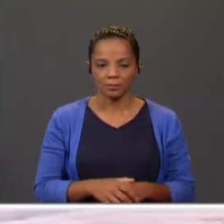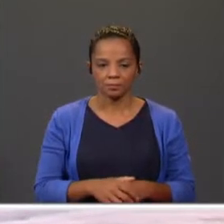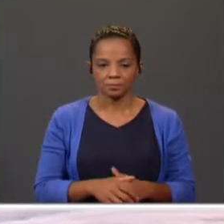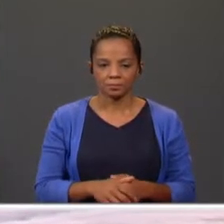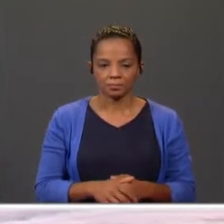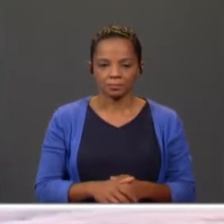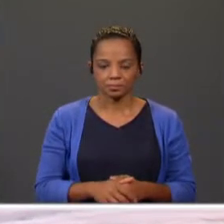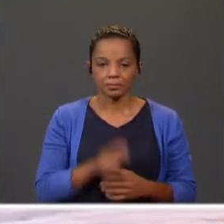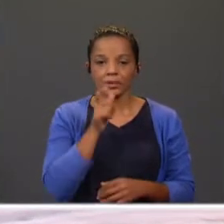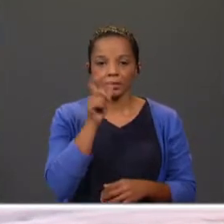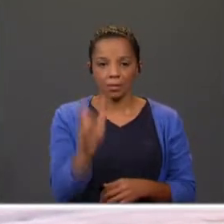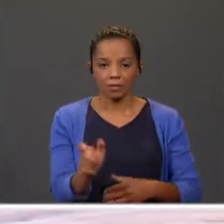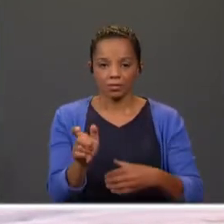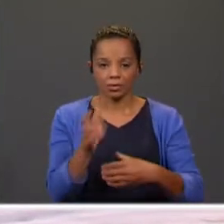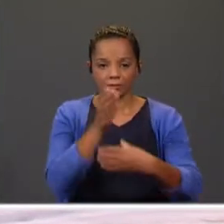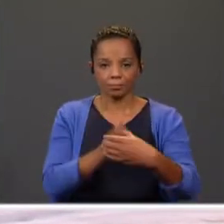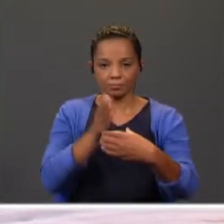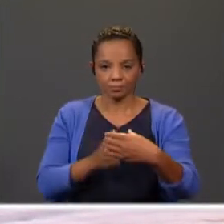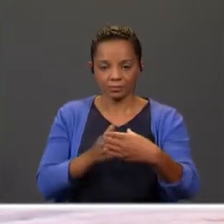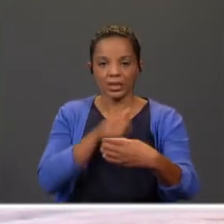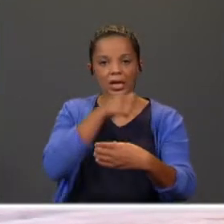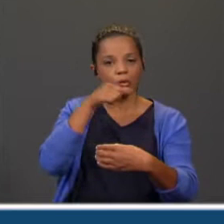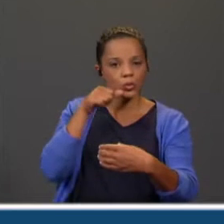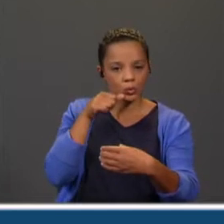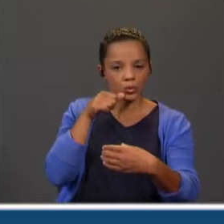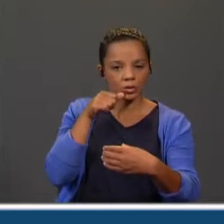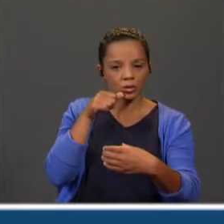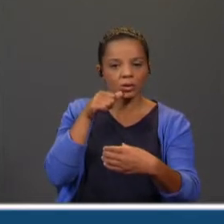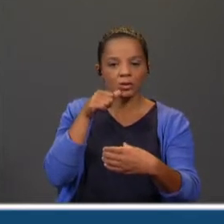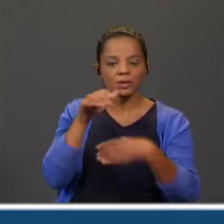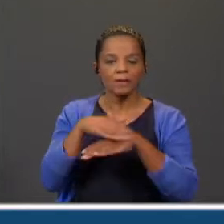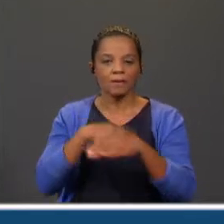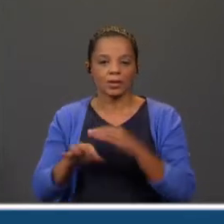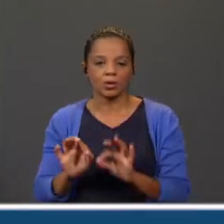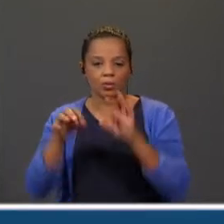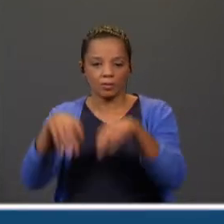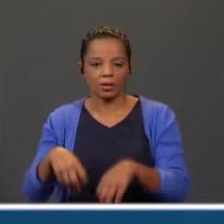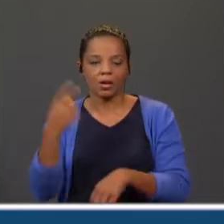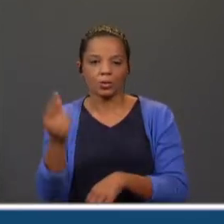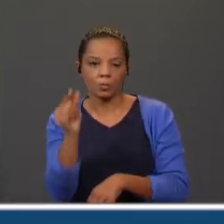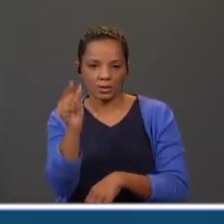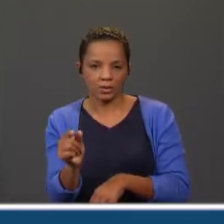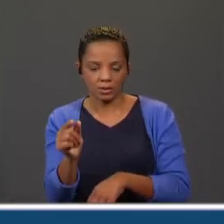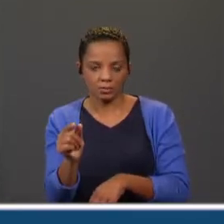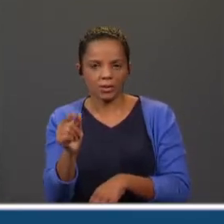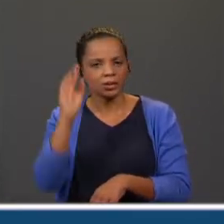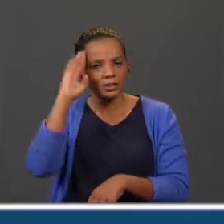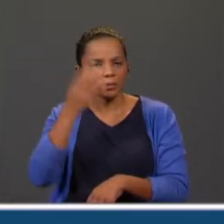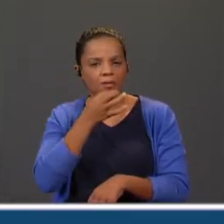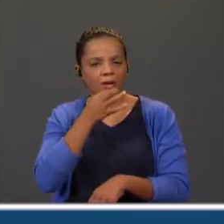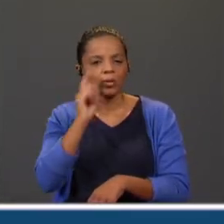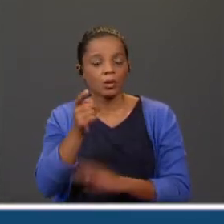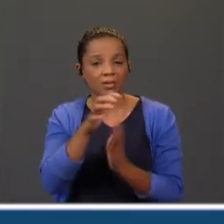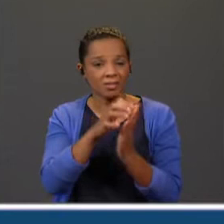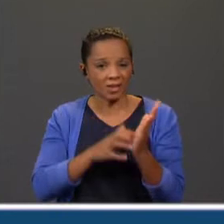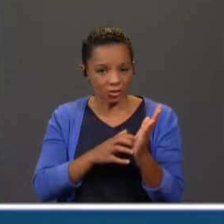A divisão das palavras assinalada a azul foi feita no final de uma sílaba. Sabem que me estou a referir ao